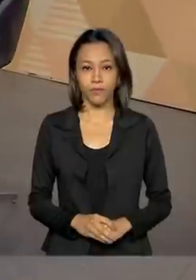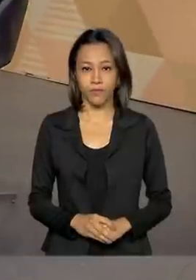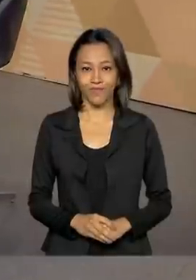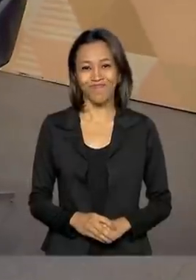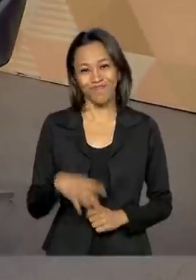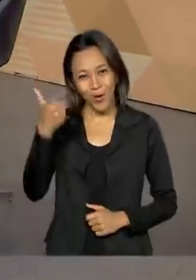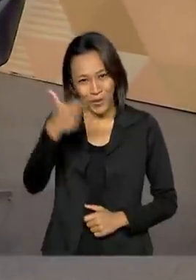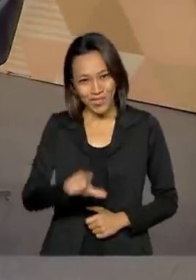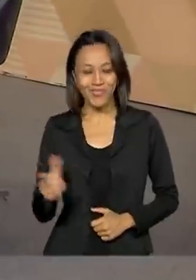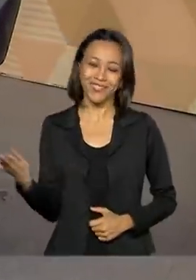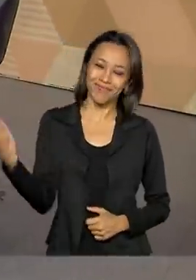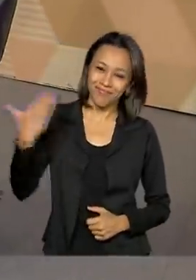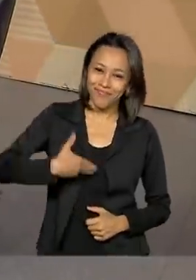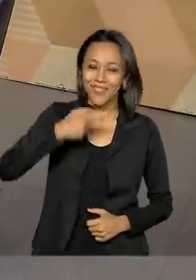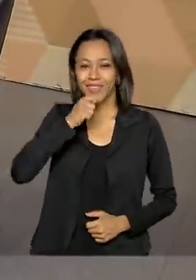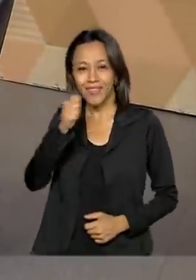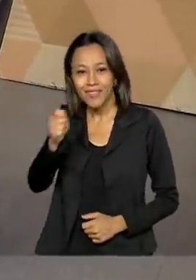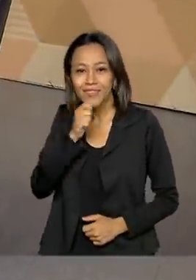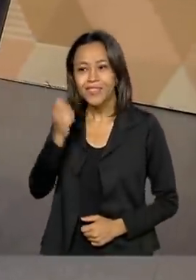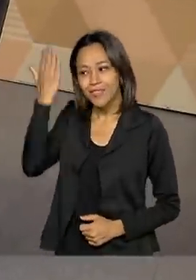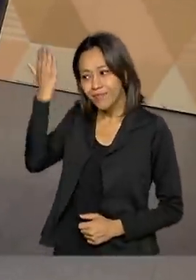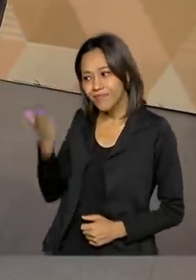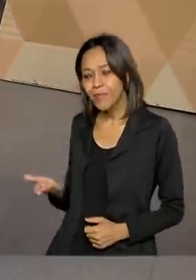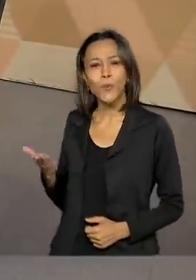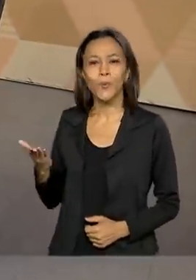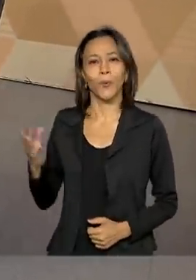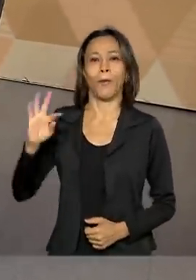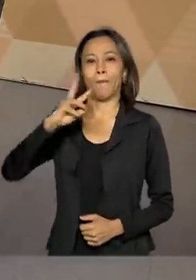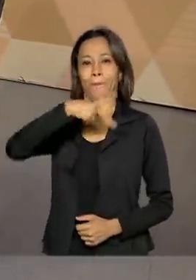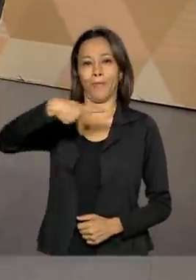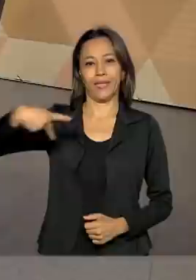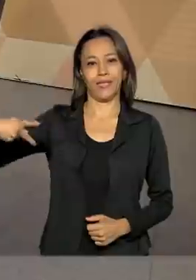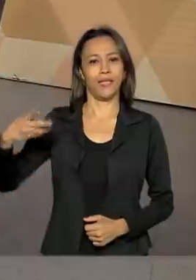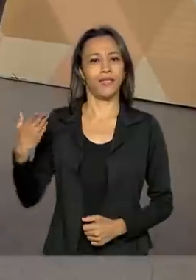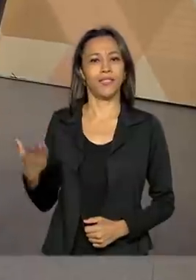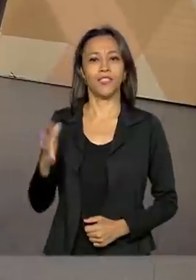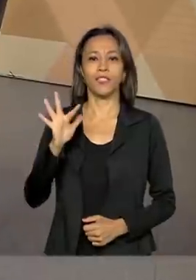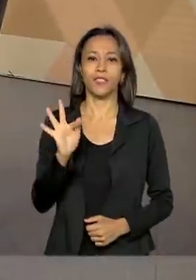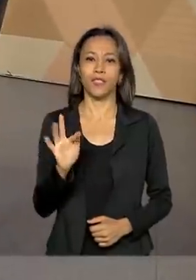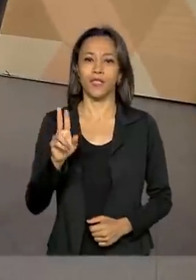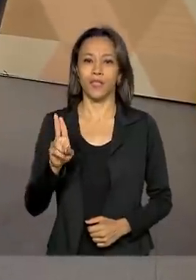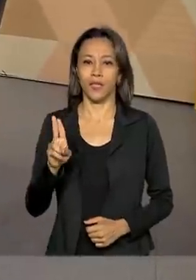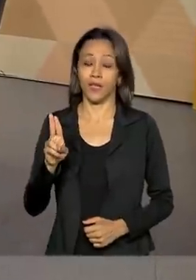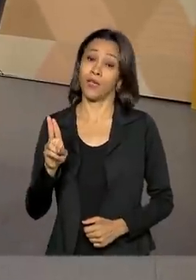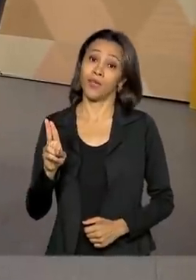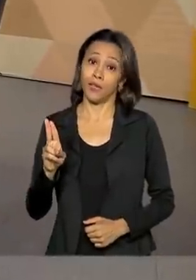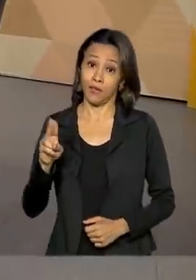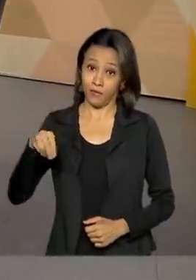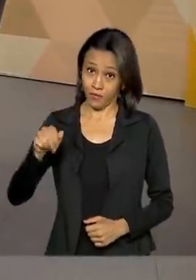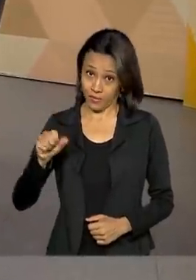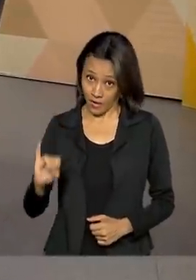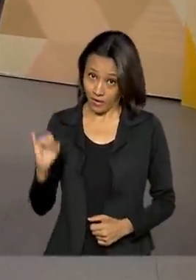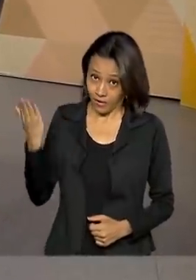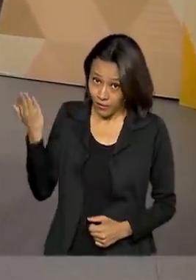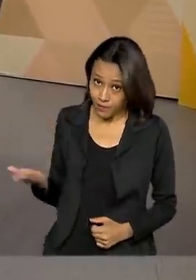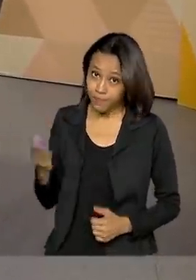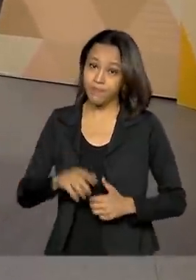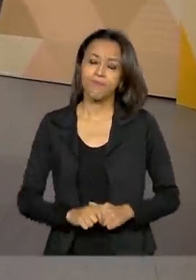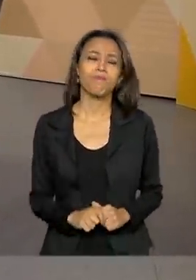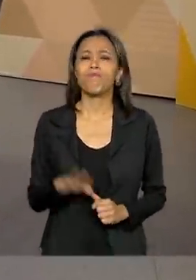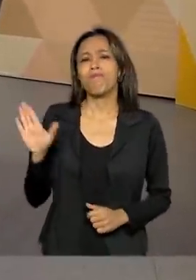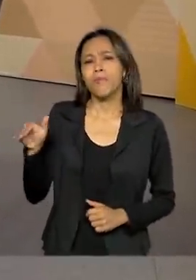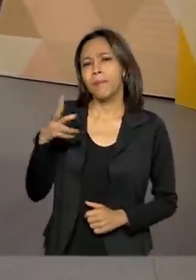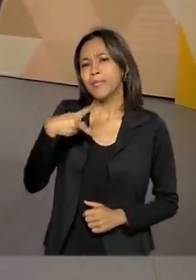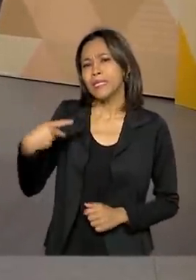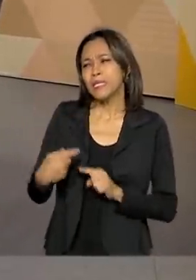De volta com o Brasil em Pauta, o entrevistado é o presidente da Fundação Nacional do Índio, Marcelo Xavier. Presidente, no